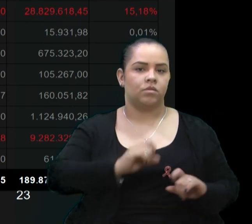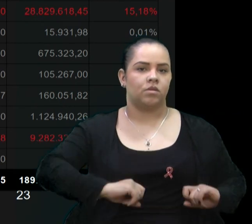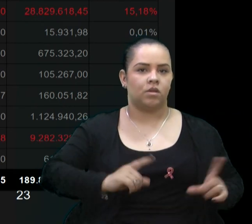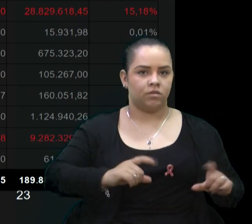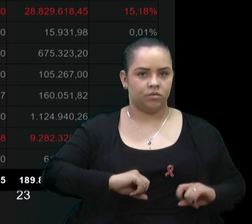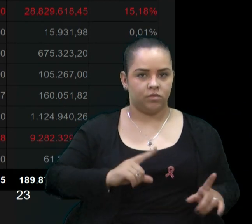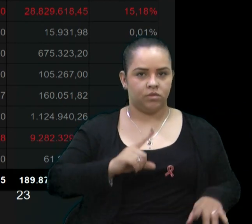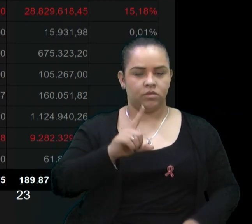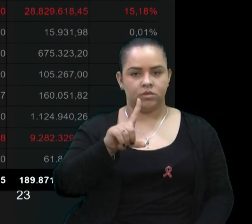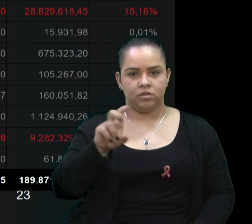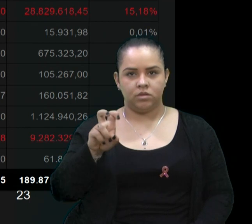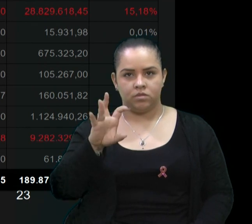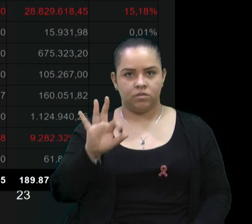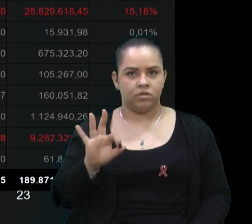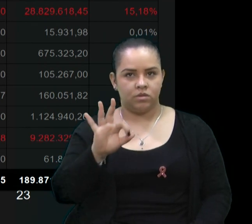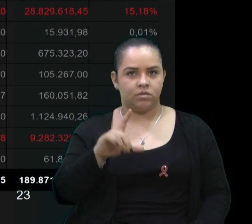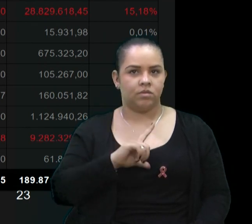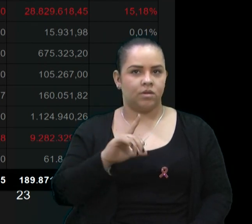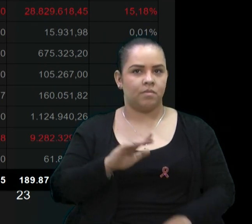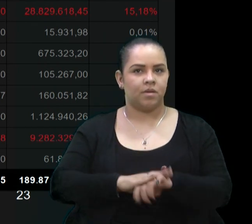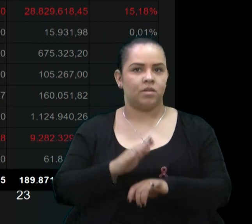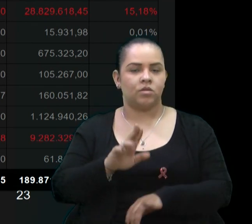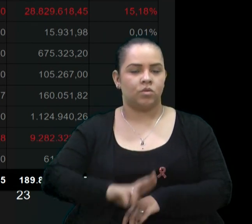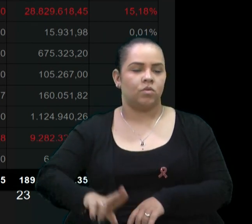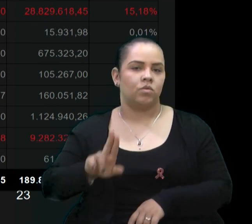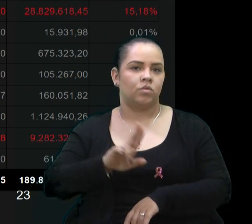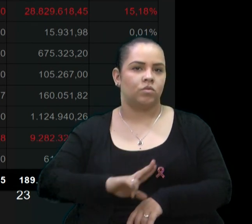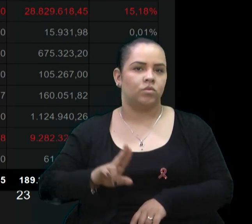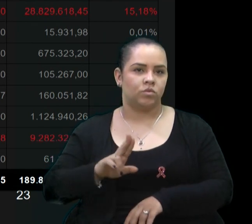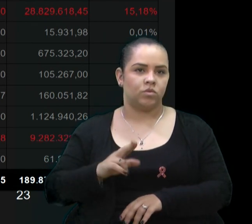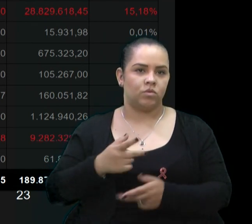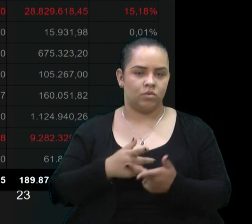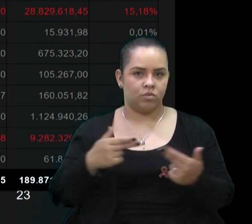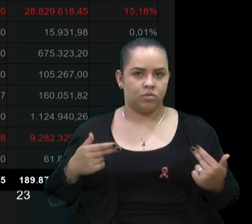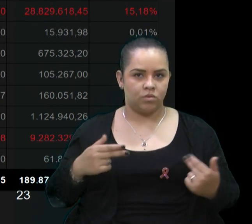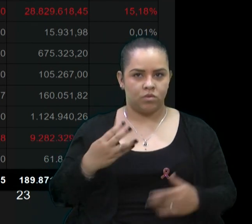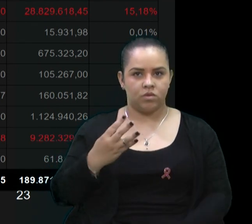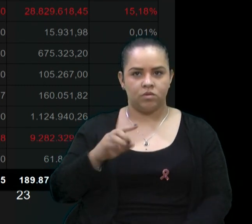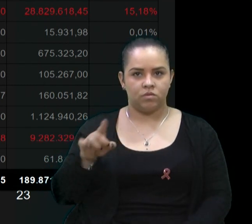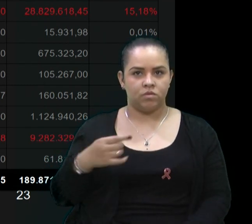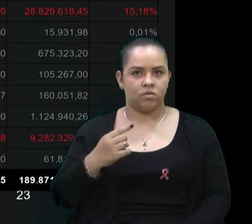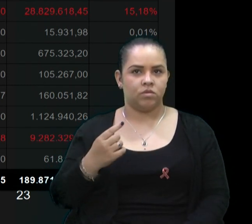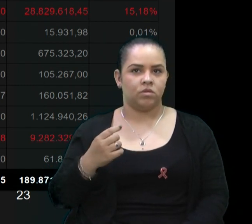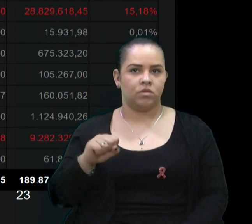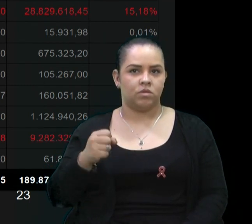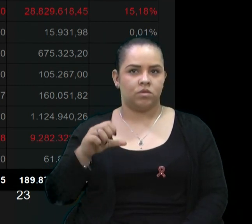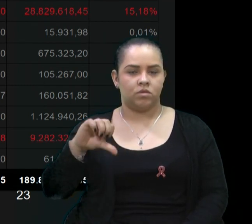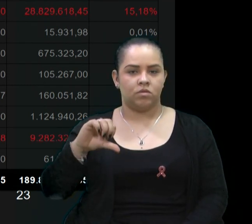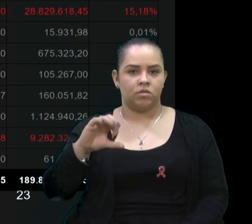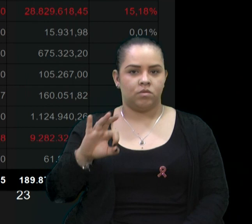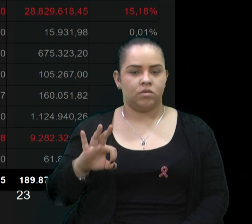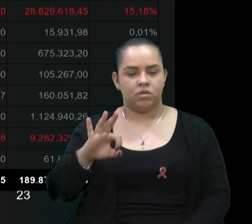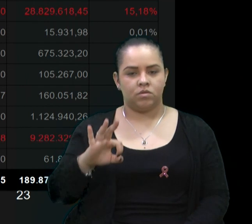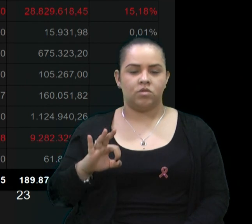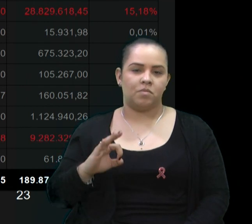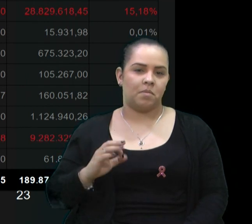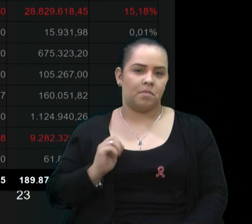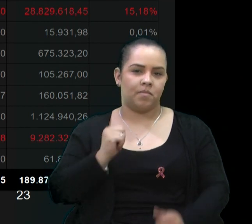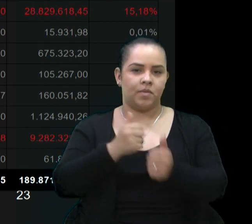E temos mais material de consumo, 4,89%, que basicamente chegamos nos 100%.